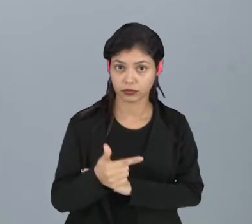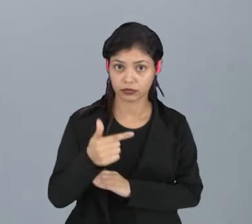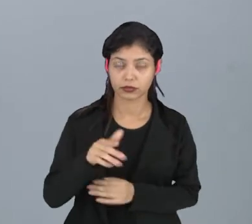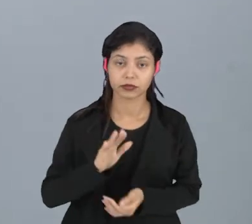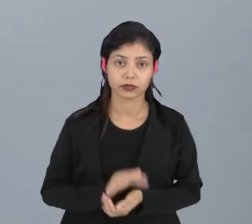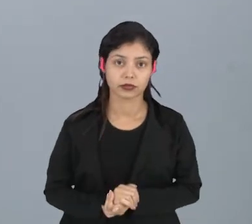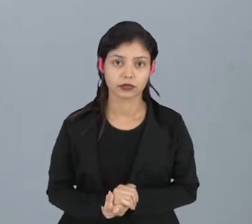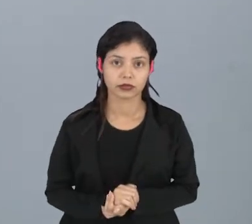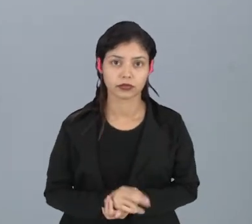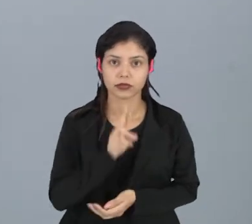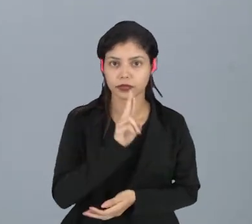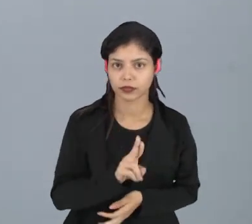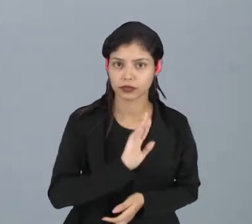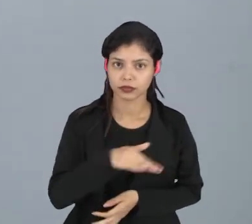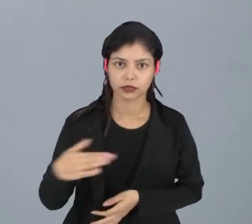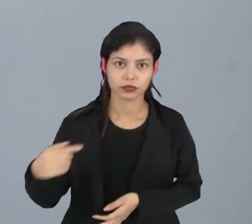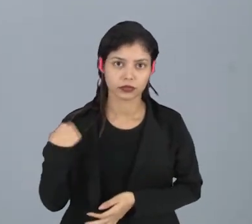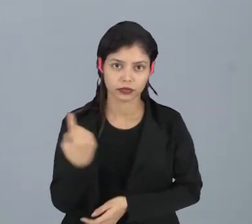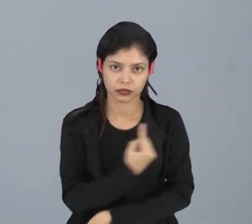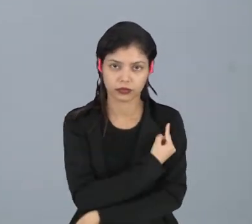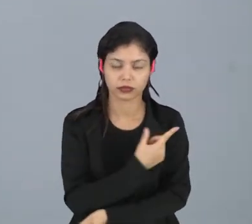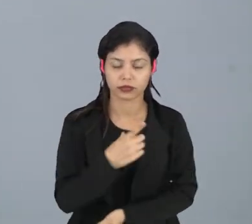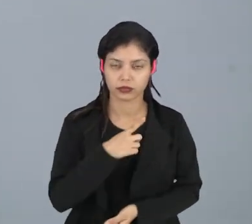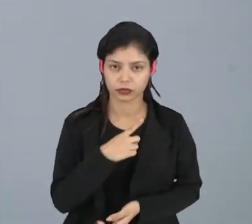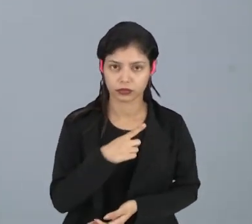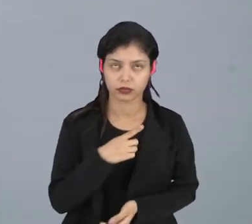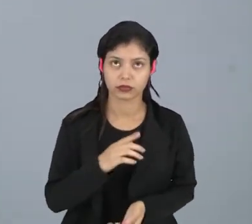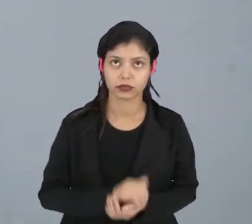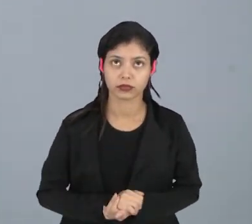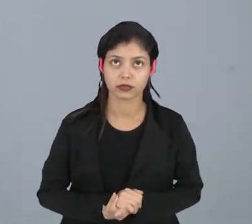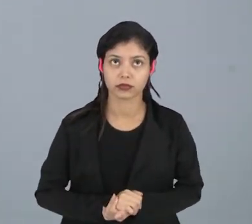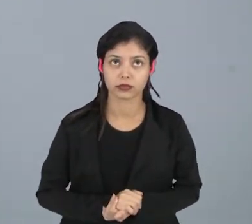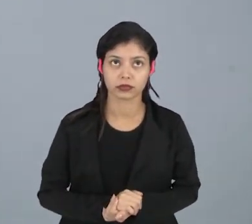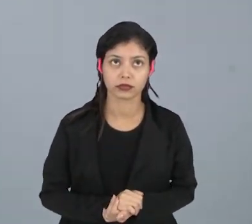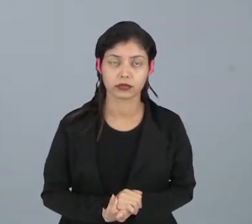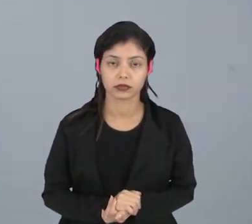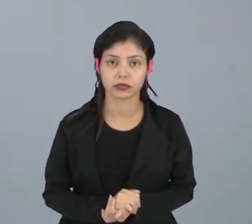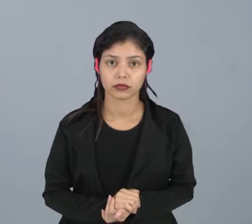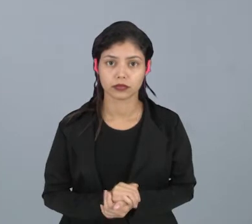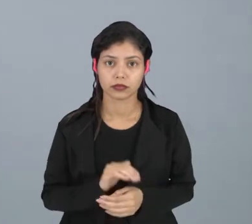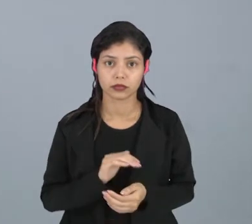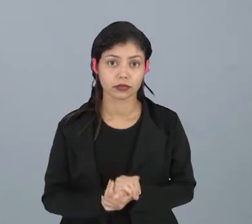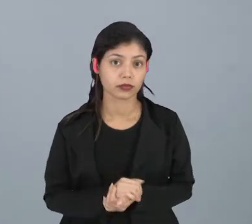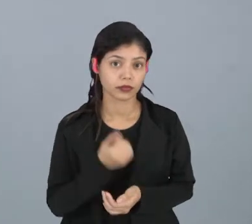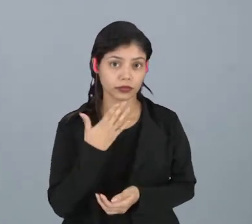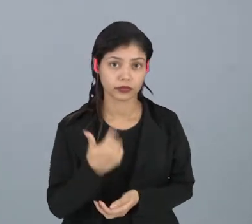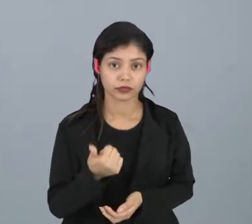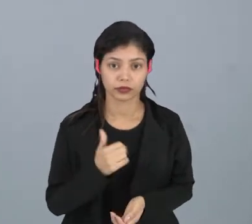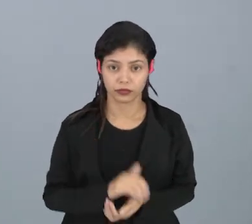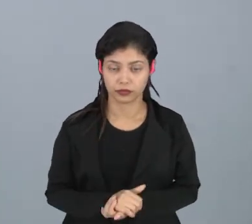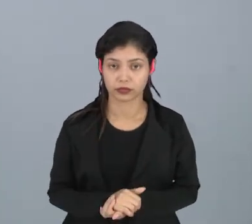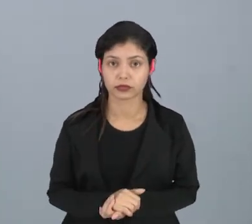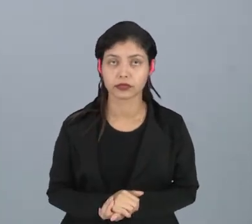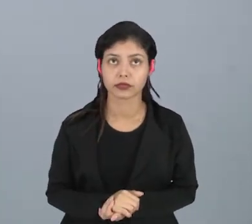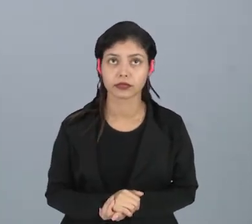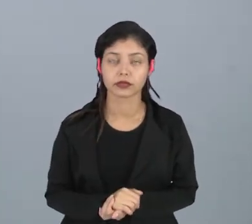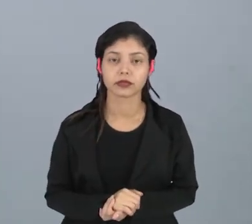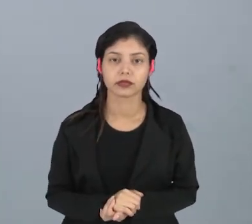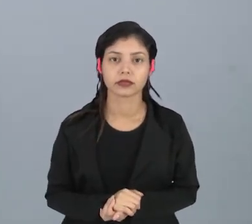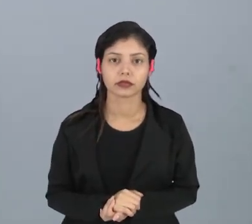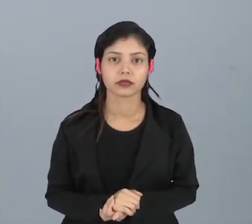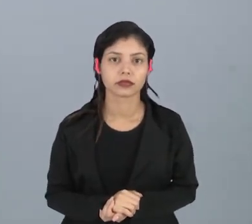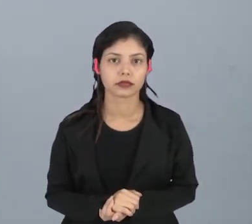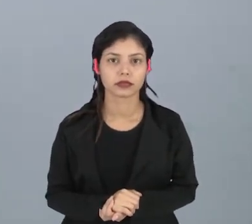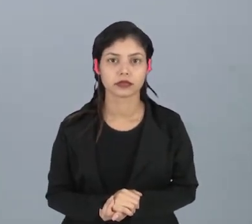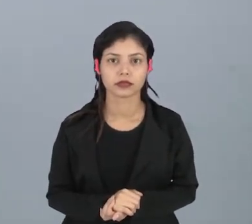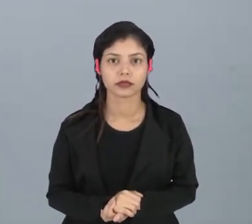situação é quando nós tivermos multiplicação entre matrizes, tudo bem? Então vamos ao primeiro caso.